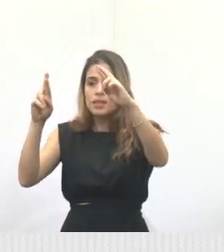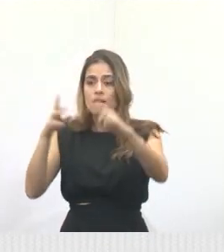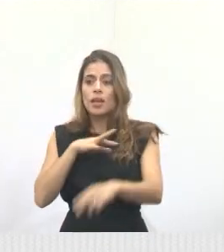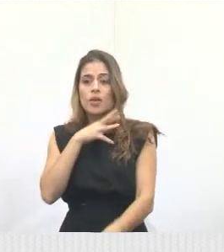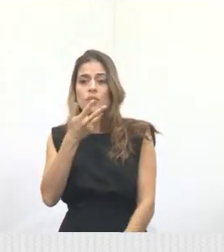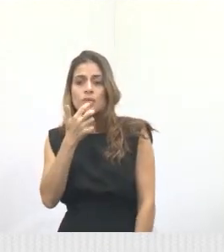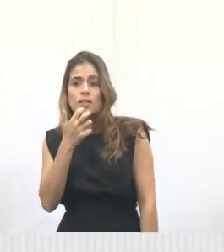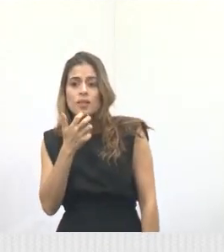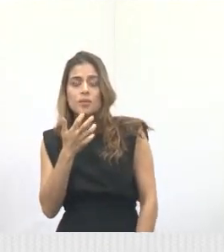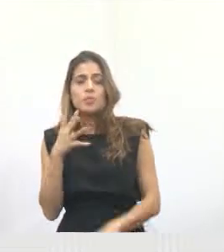gente, uma visita lá no Alto Santana 2. E muito interessante é que em 2017 ou 2018,